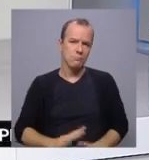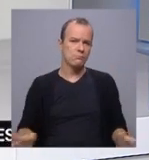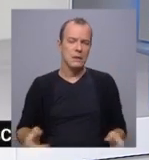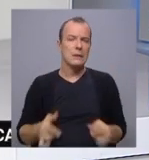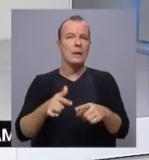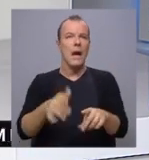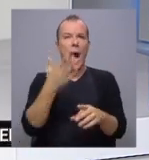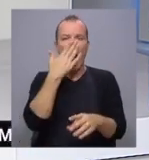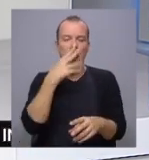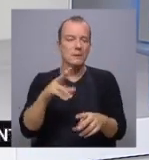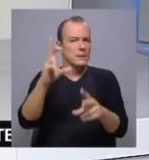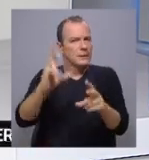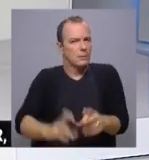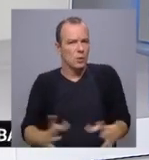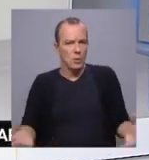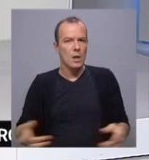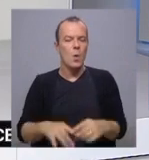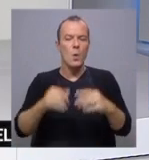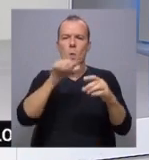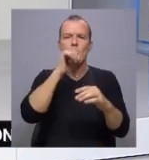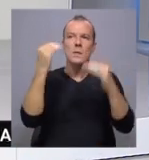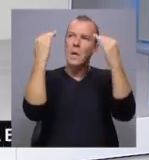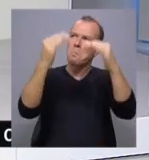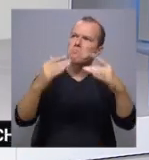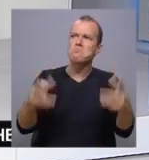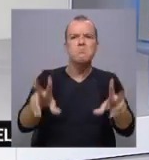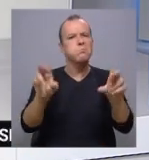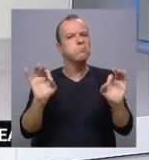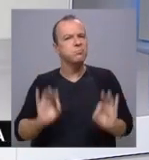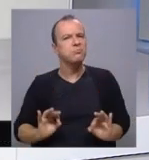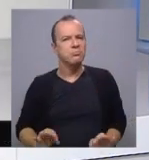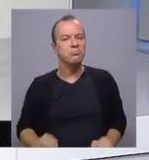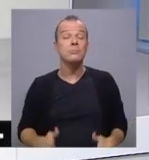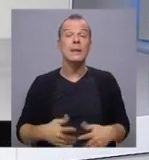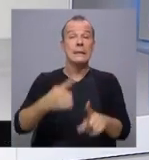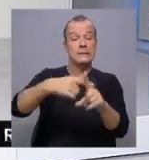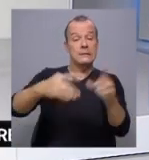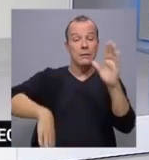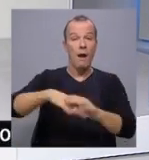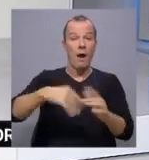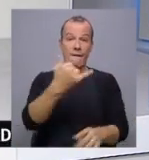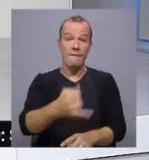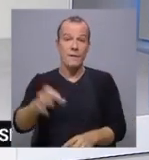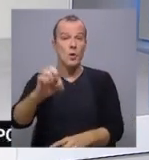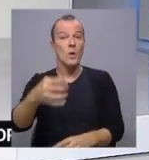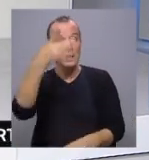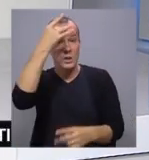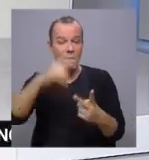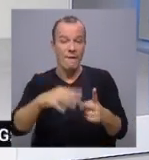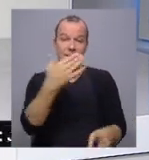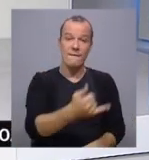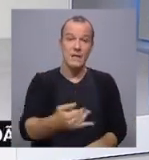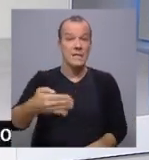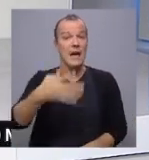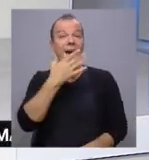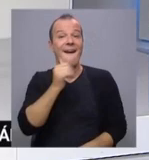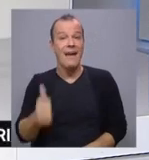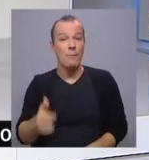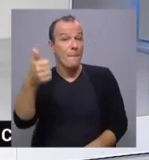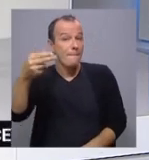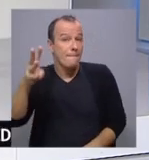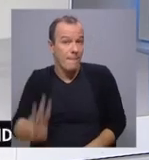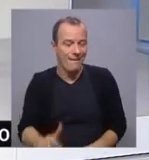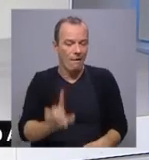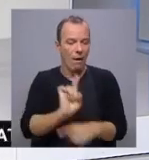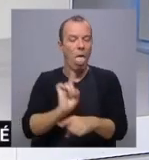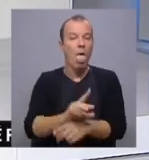diminuição de nebulosidade e o céu gradualmente vai se tornando pouco nebulado ou limpo. Temperaturas máximas 28 graus para Setúbal, 27 graus para Évora e para Beja,